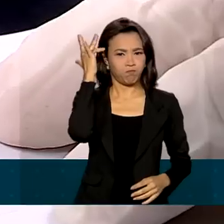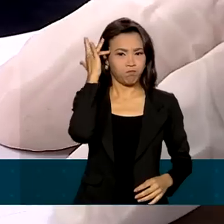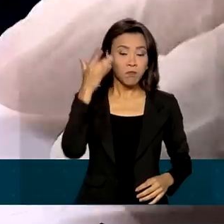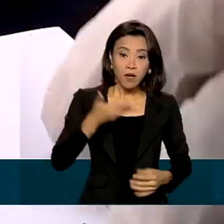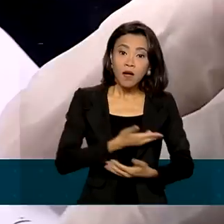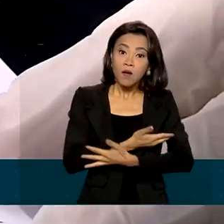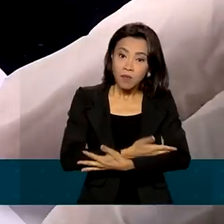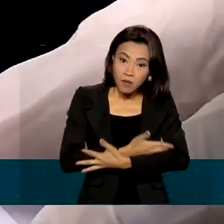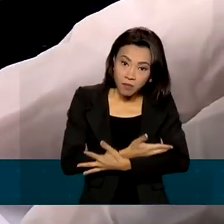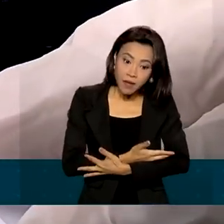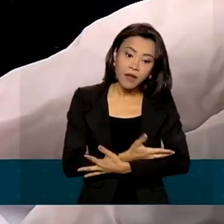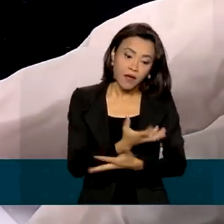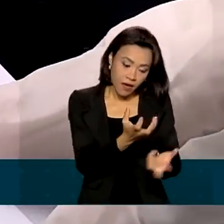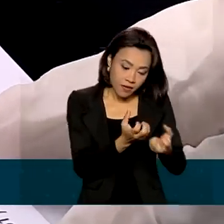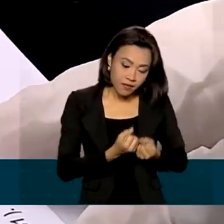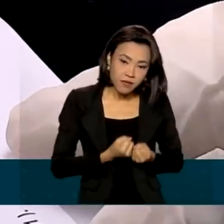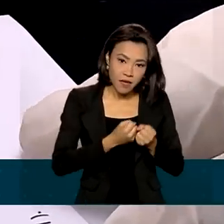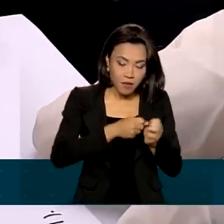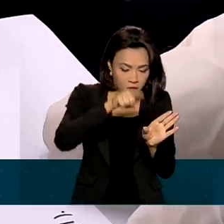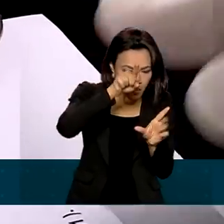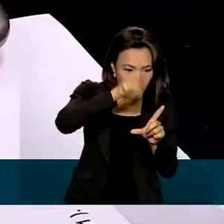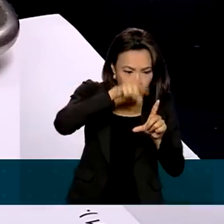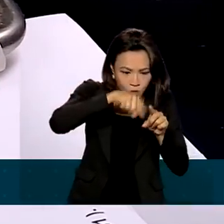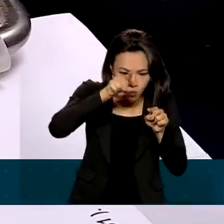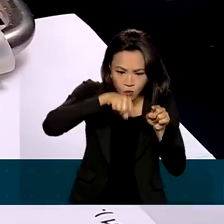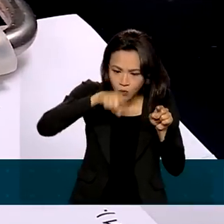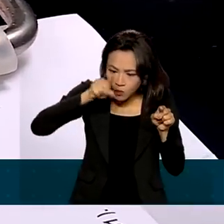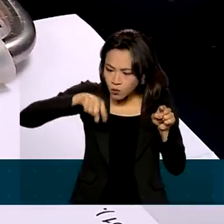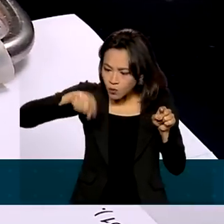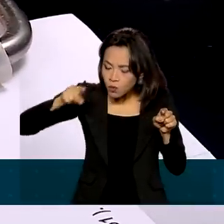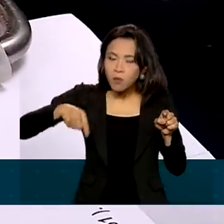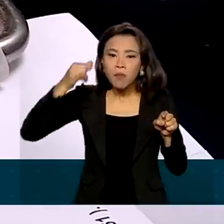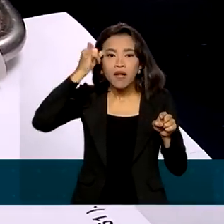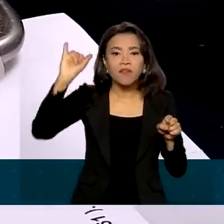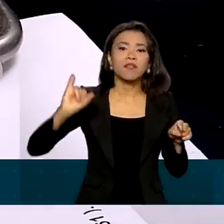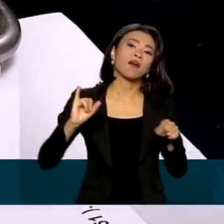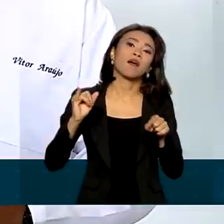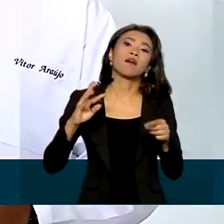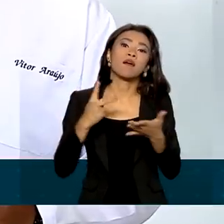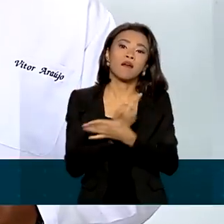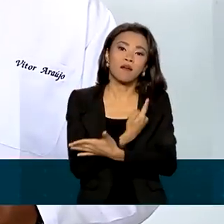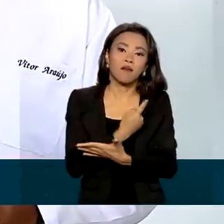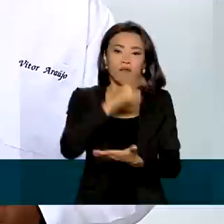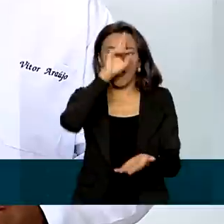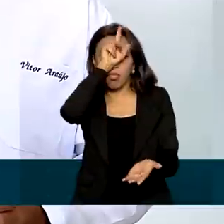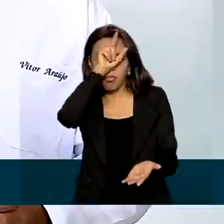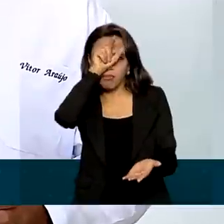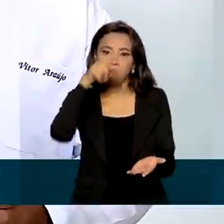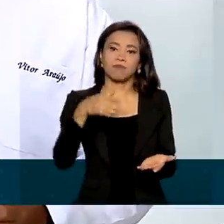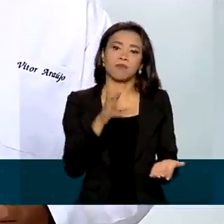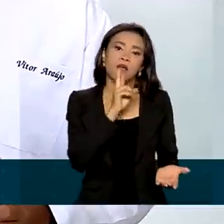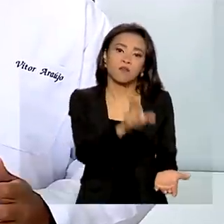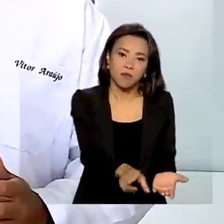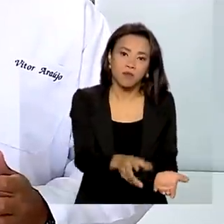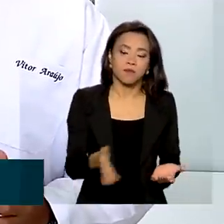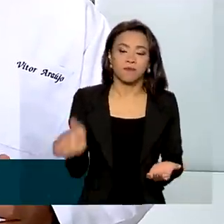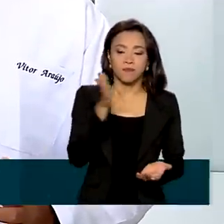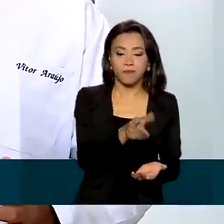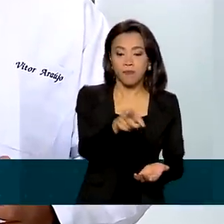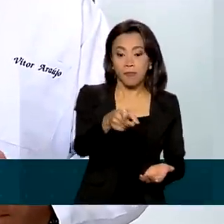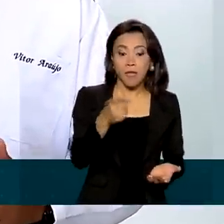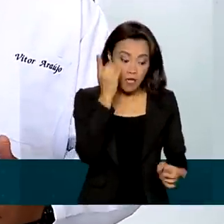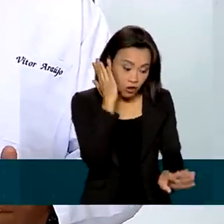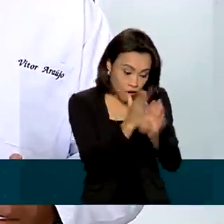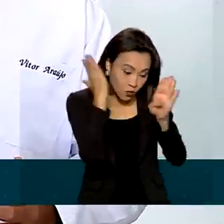criança recebe um código de barras para evitar erros no diagnóstico final. Ao descobrir isso a tempo e começar o